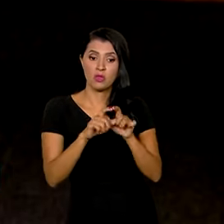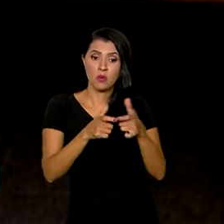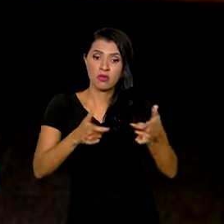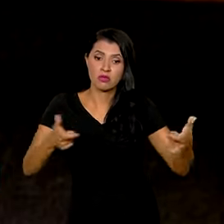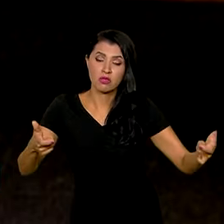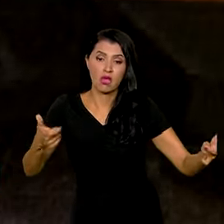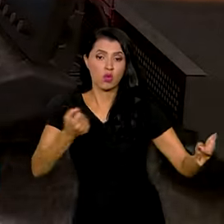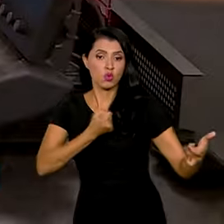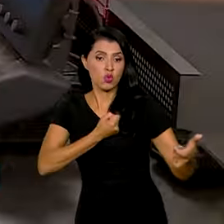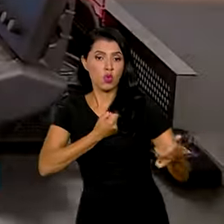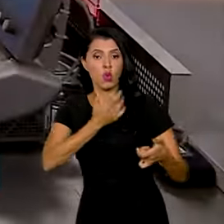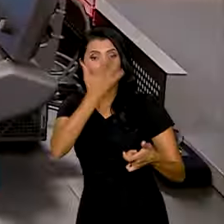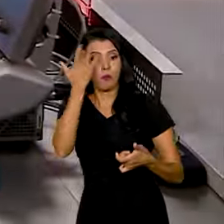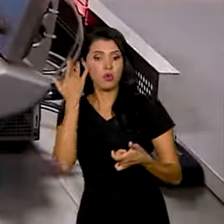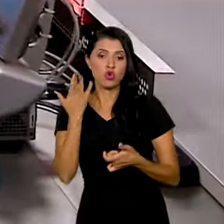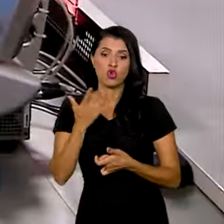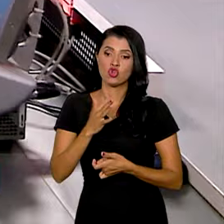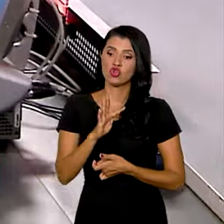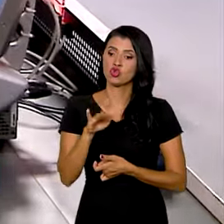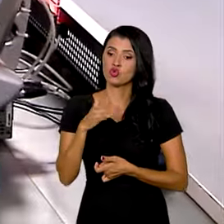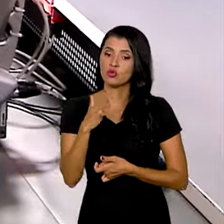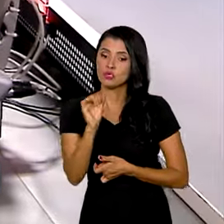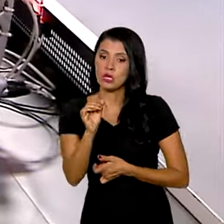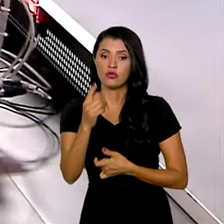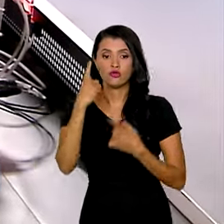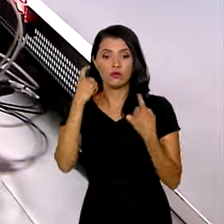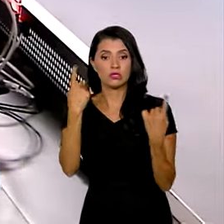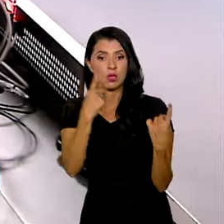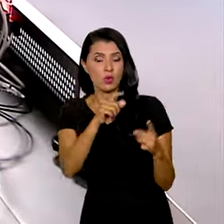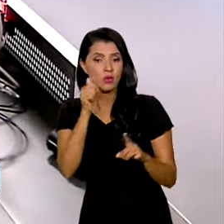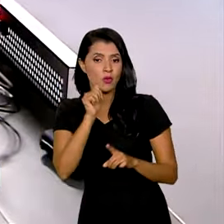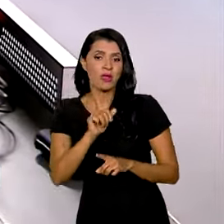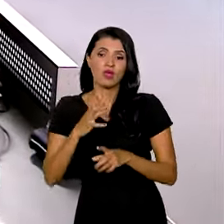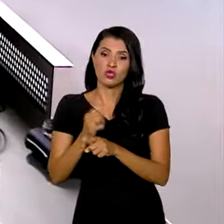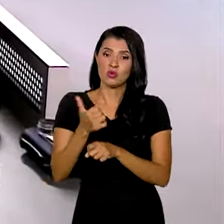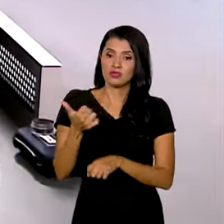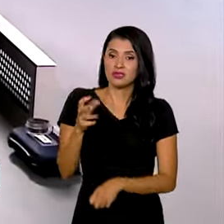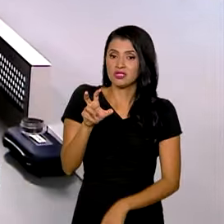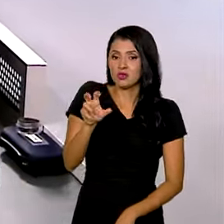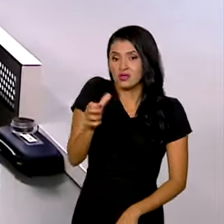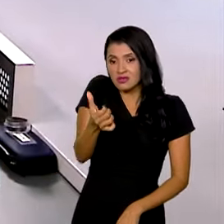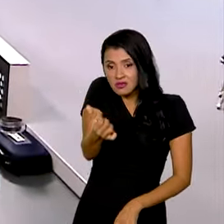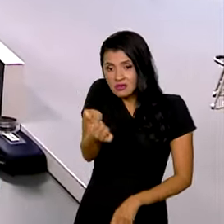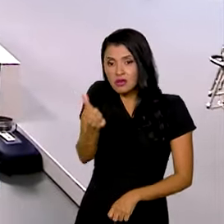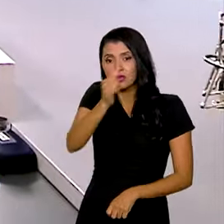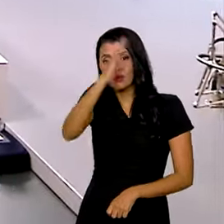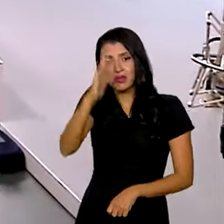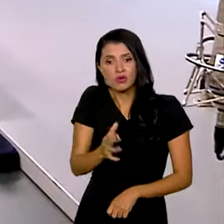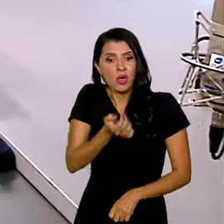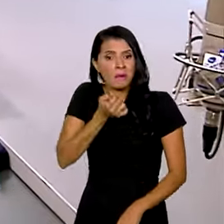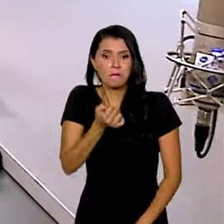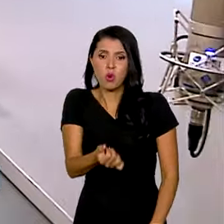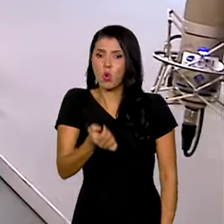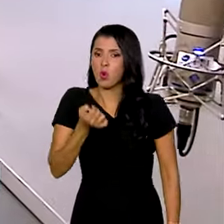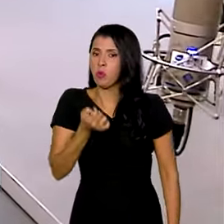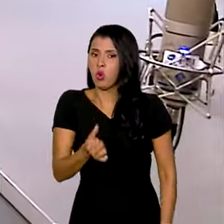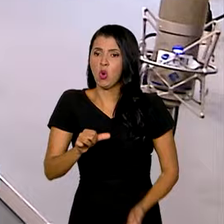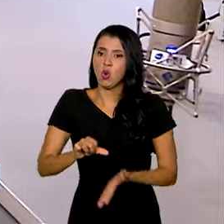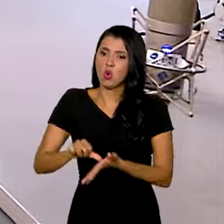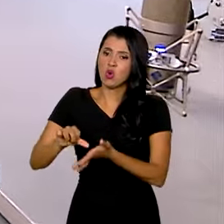aumentar o número de juizados de violência contra a mulher, que são 156 no Brasil só, é muito pouco.